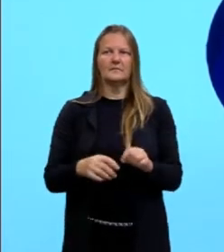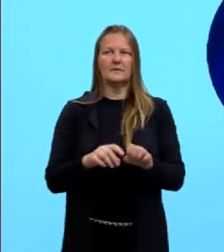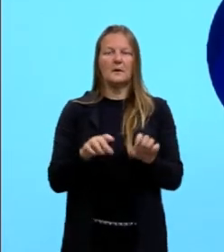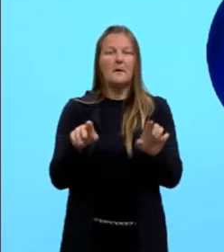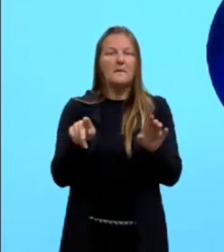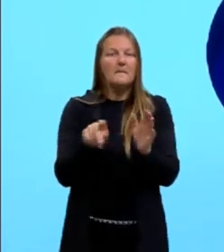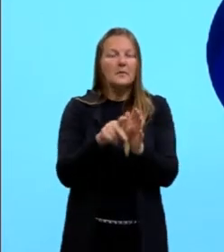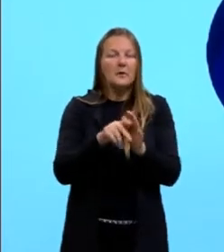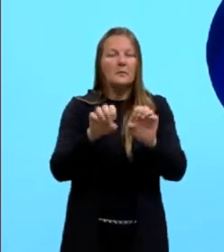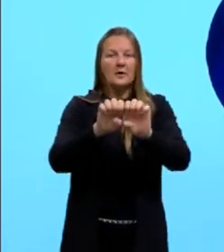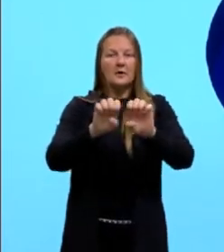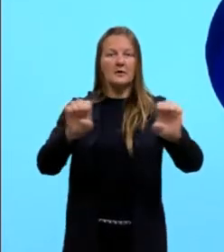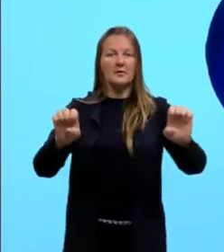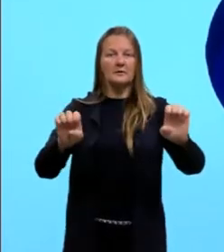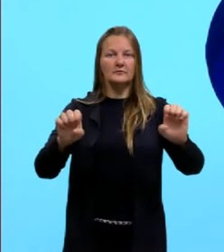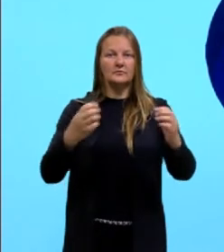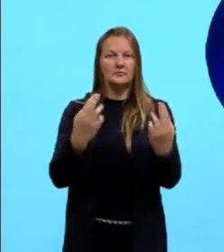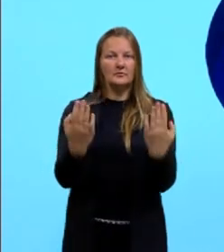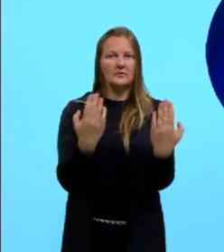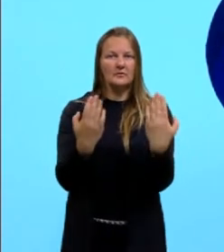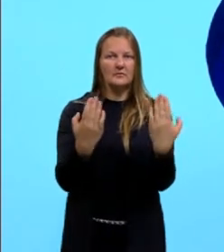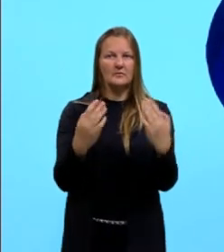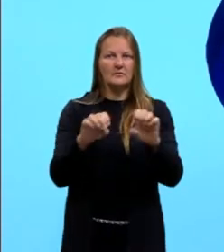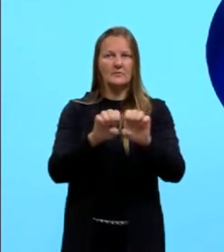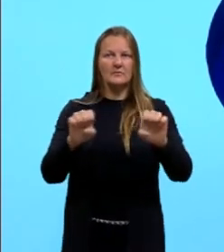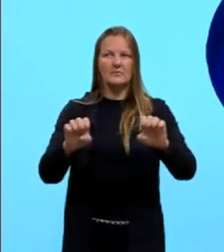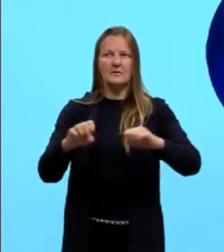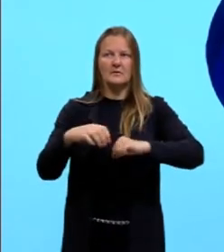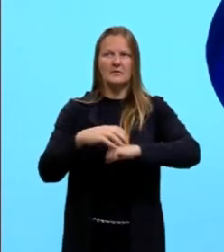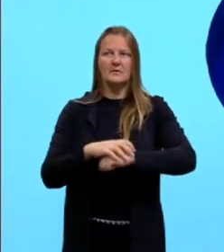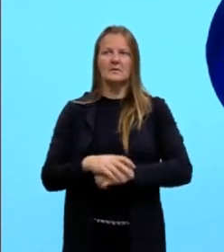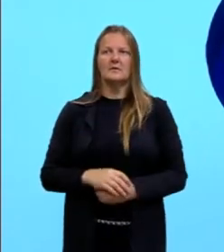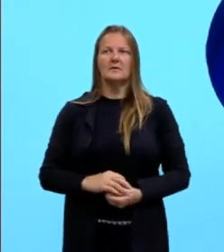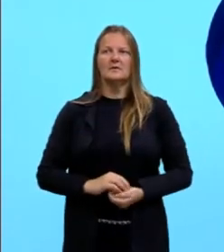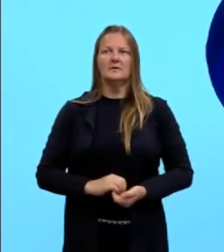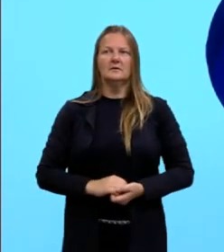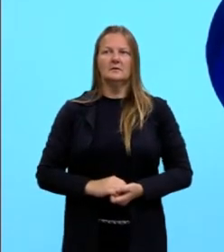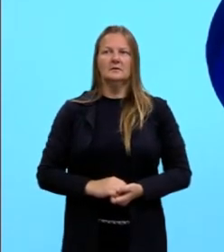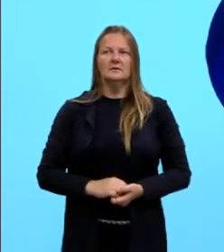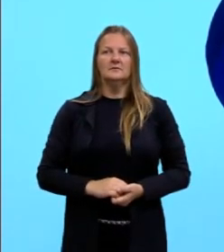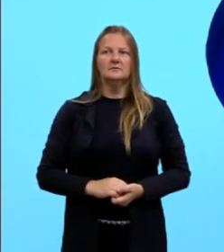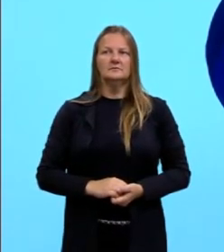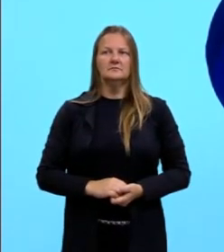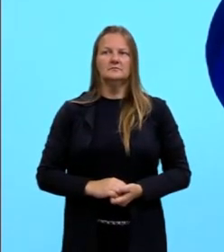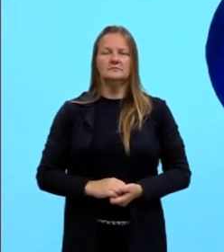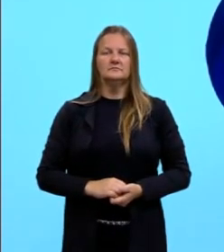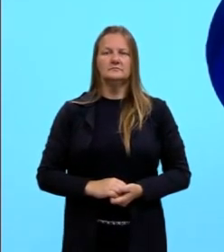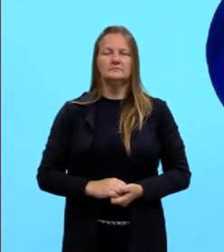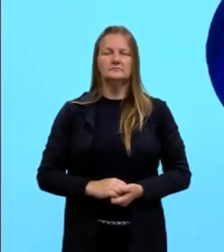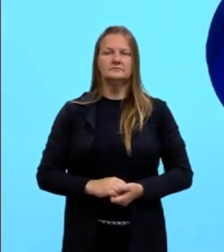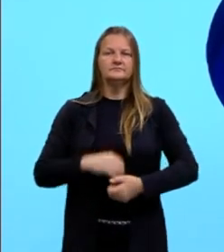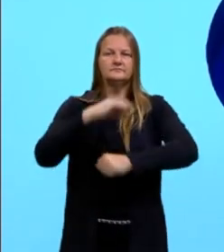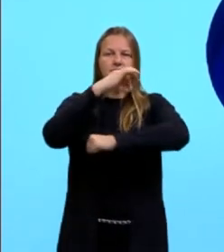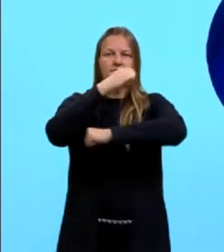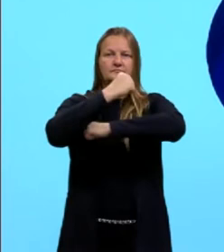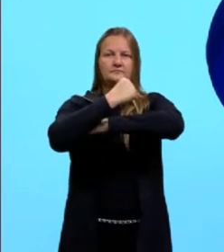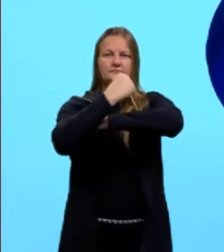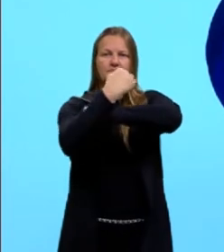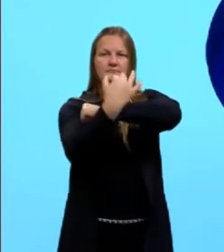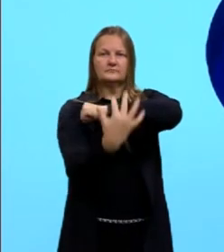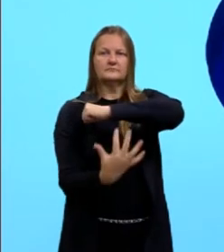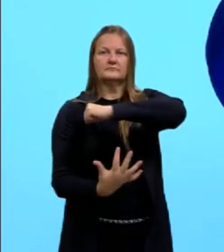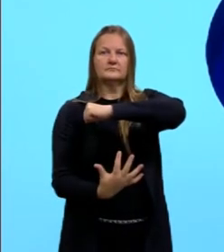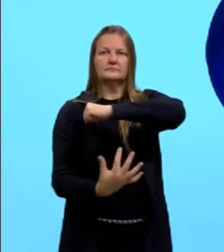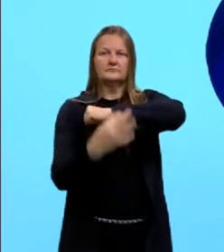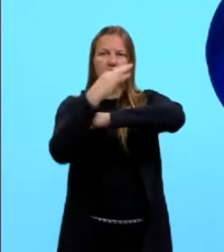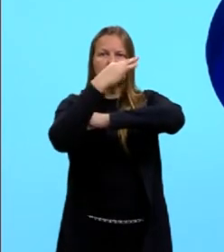relação ao Norte do Equador, e a longitude, né, é o ângulo que essa linha chamada meridiano forma em relação